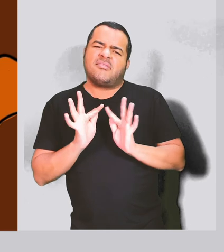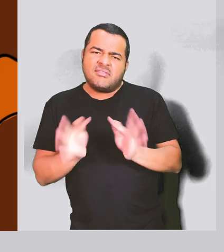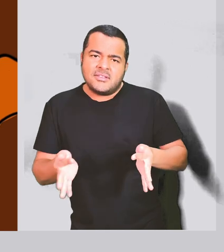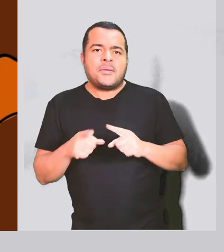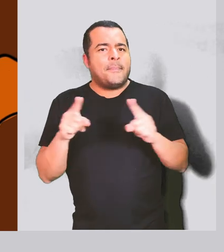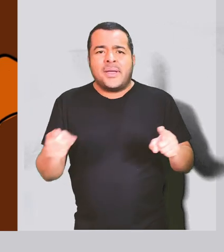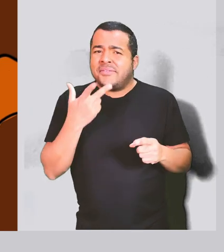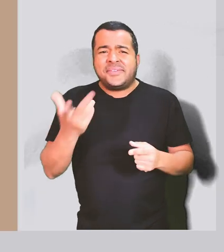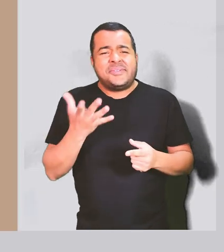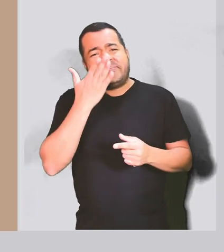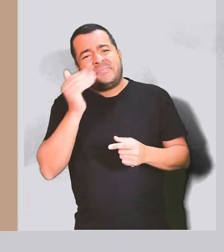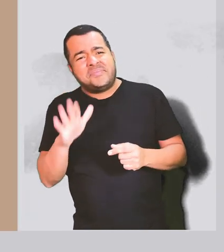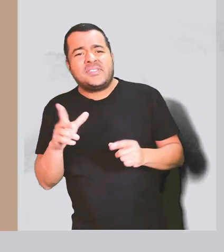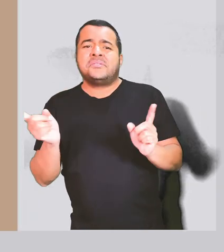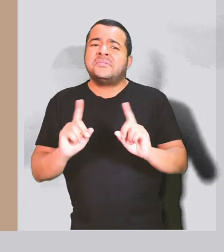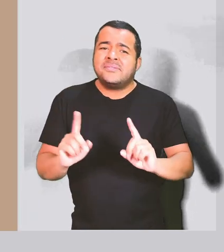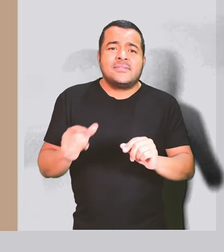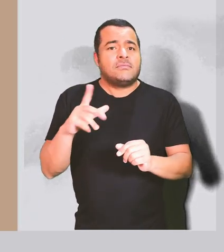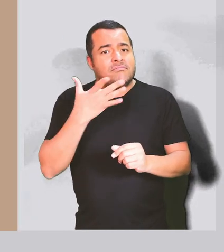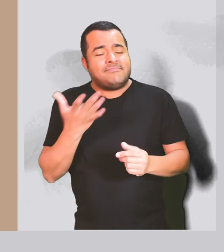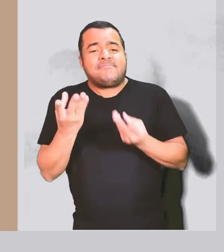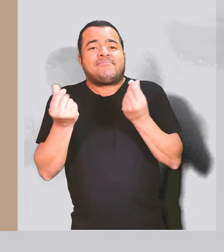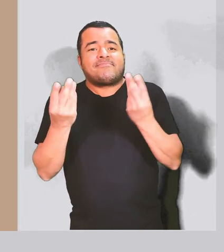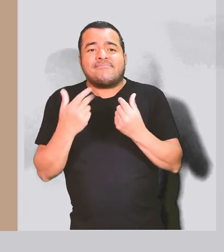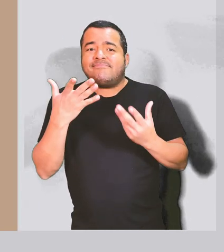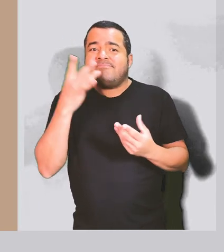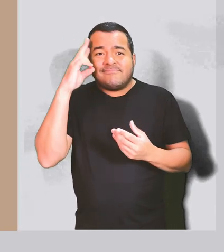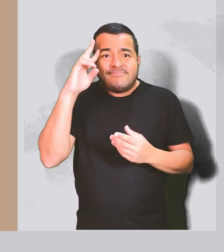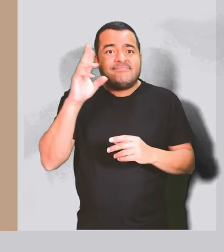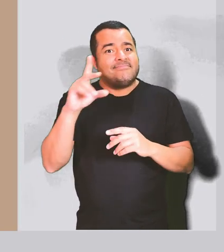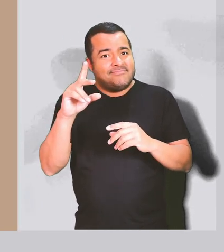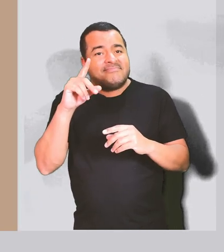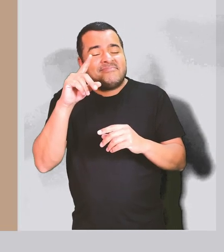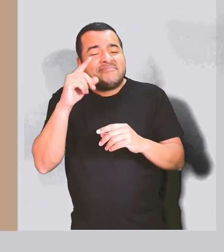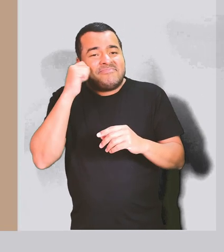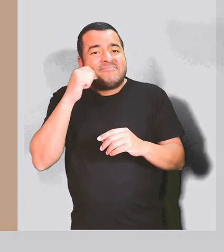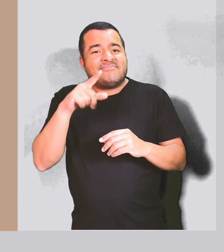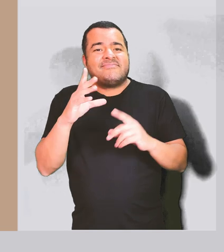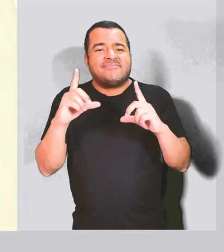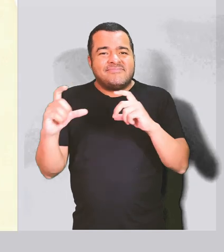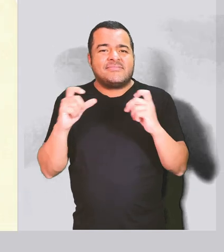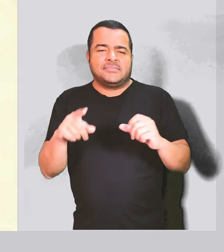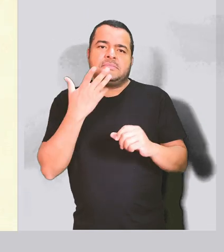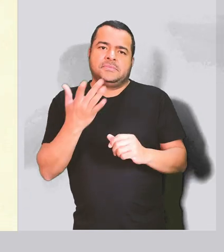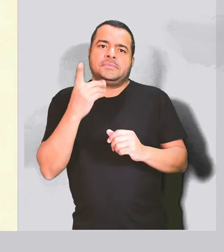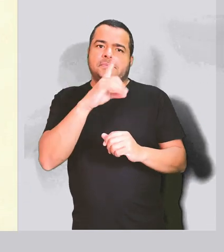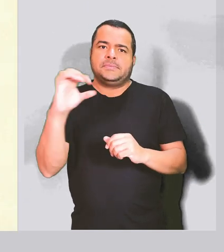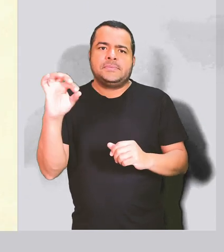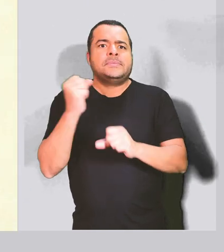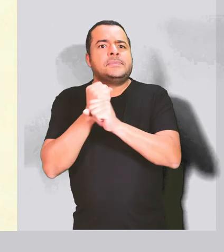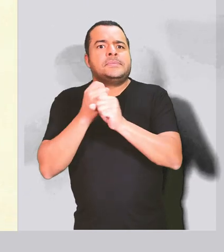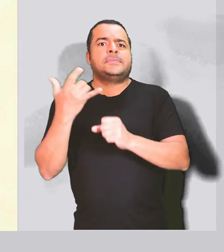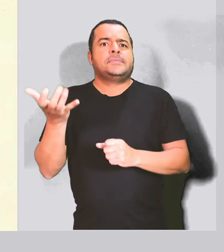embora pareça algo simples, não é nada banal. Chega-se rara na história da fotografia. E até pouco tempo, também nas telas. Há pouco mais de